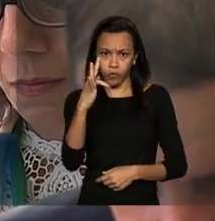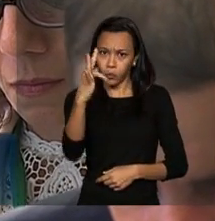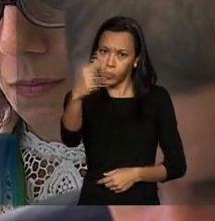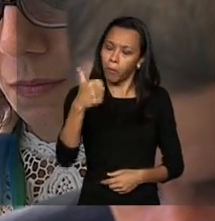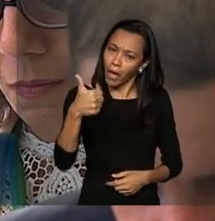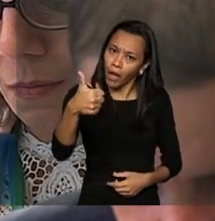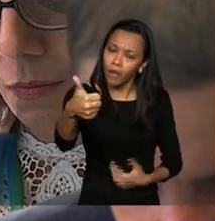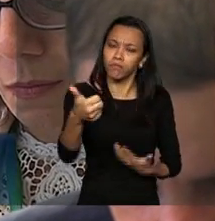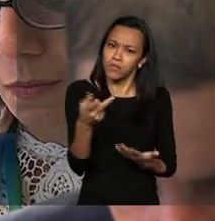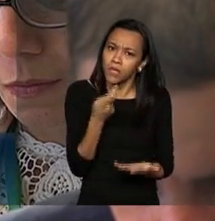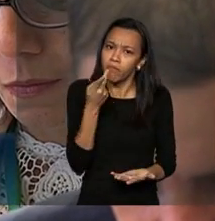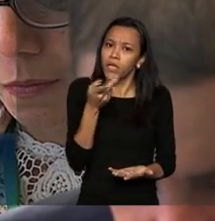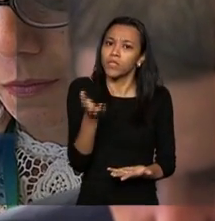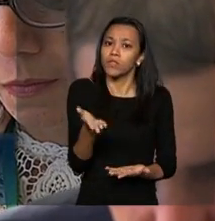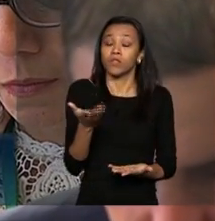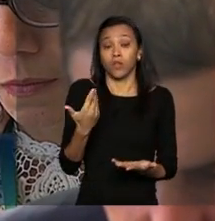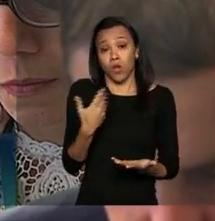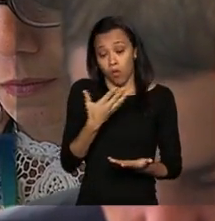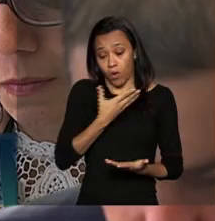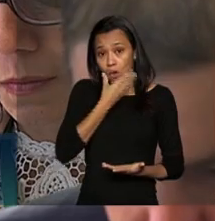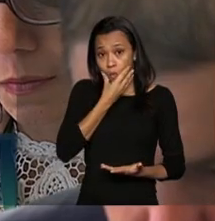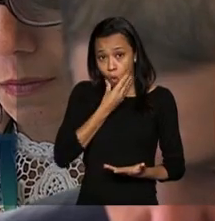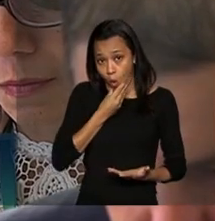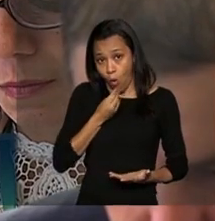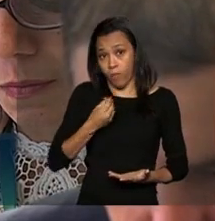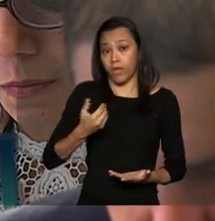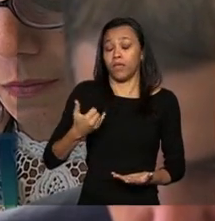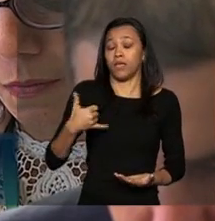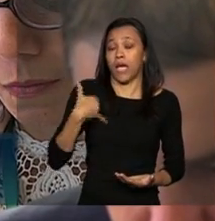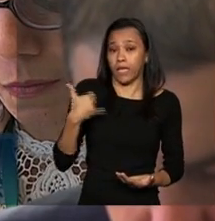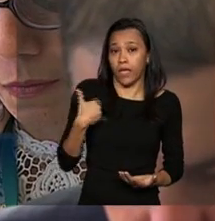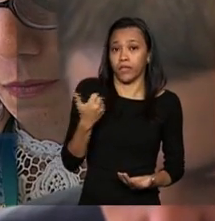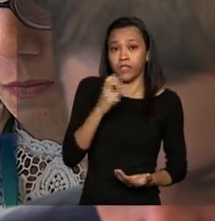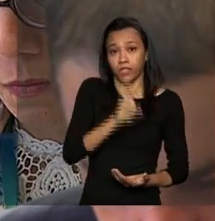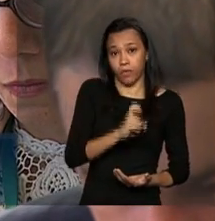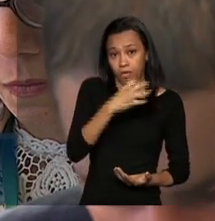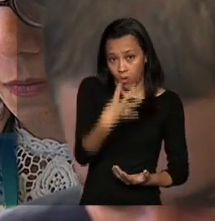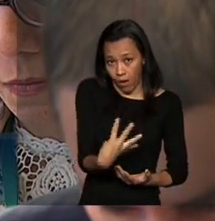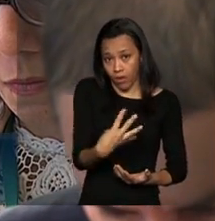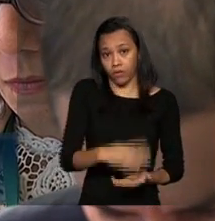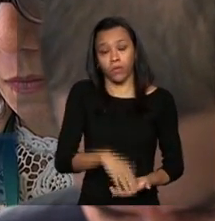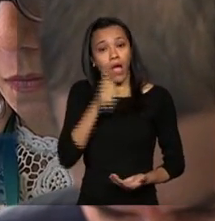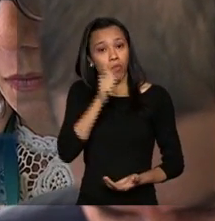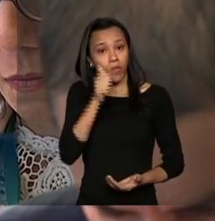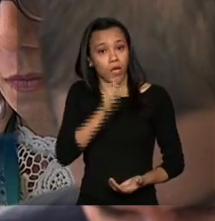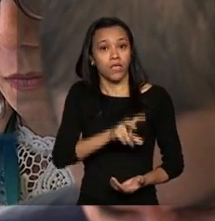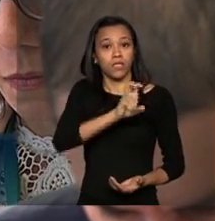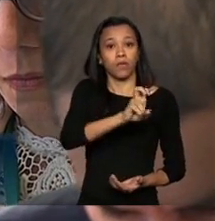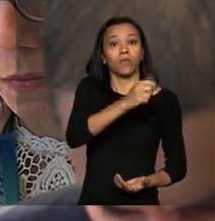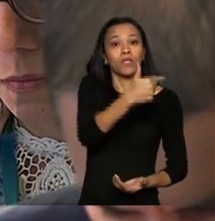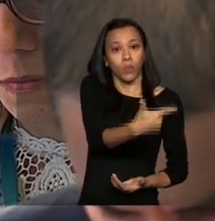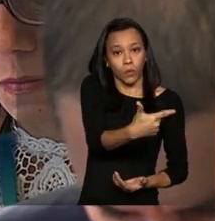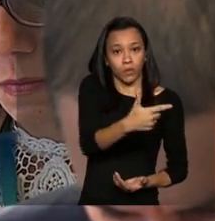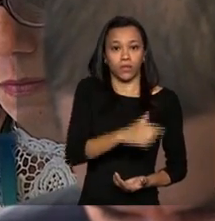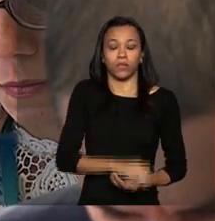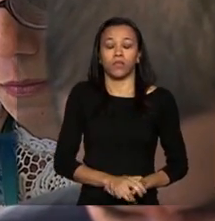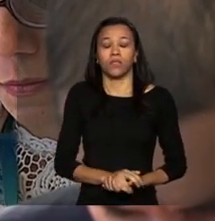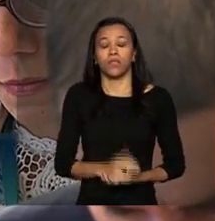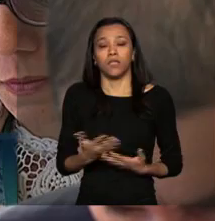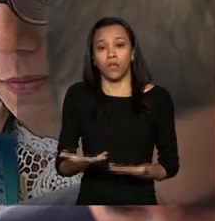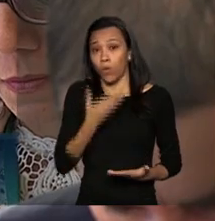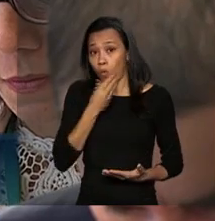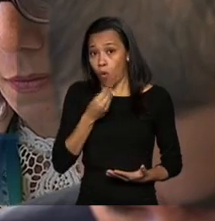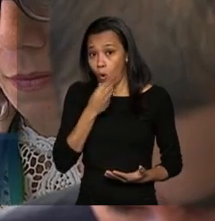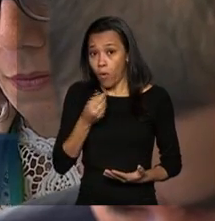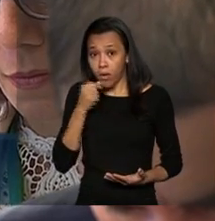em conta os dados da previdência o homem se aposenta em média aos 54 a mulher aos 52 com isso para